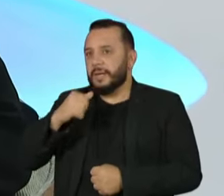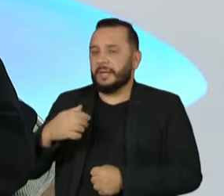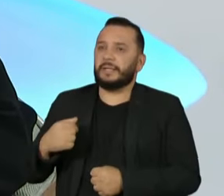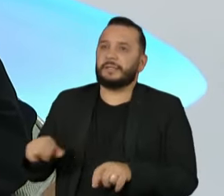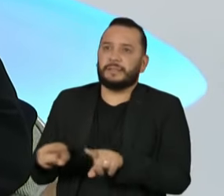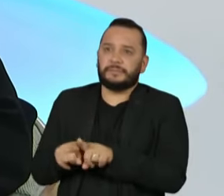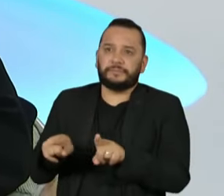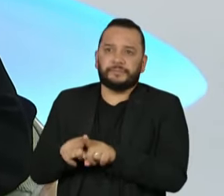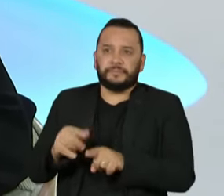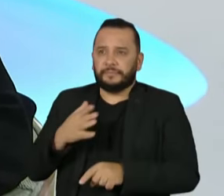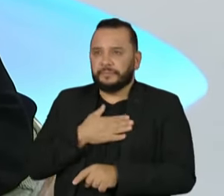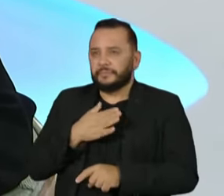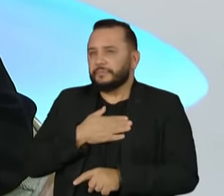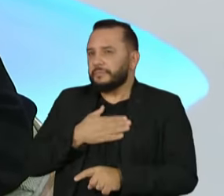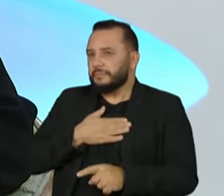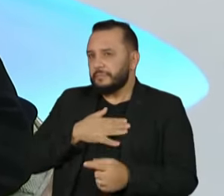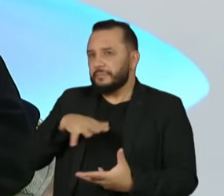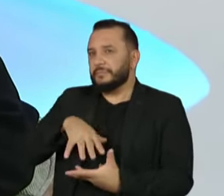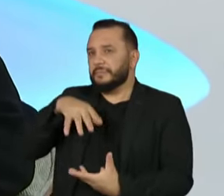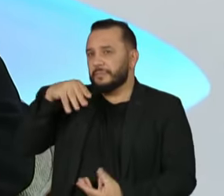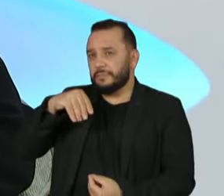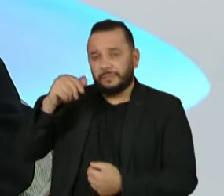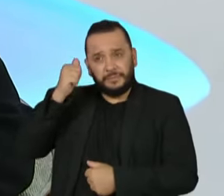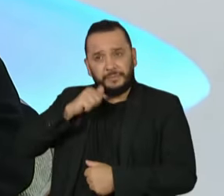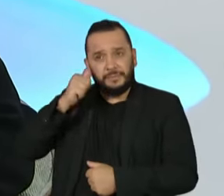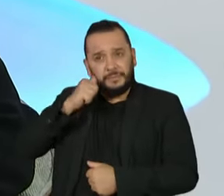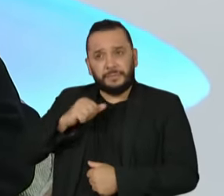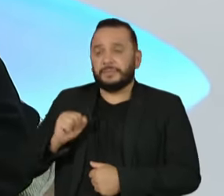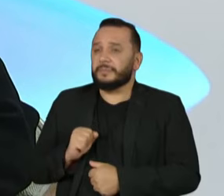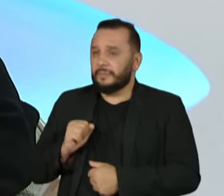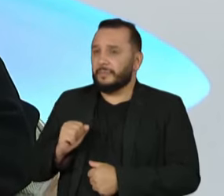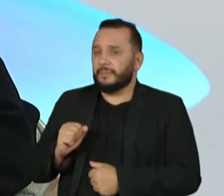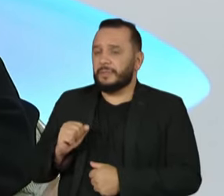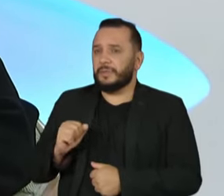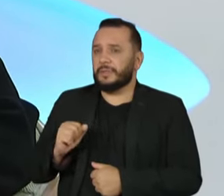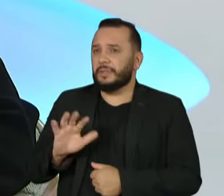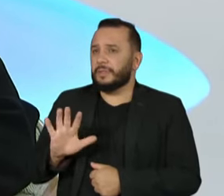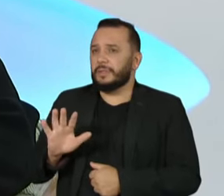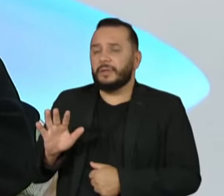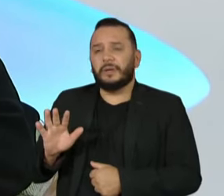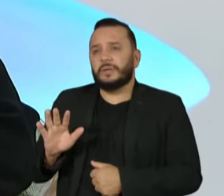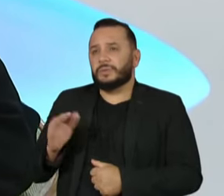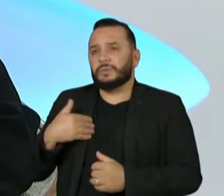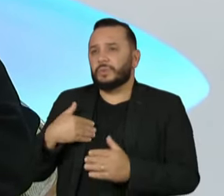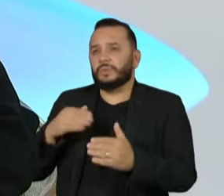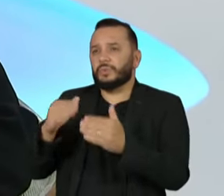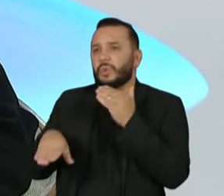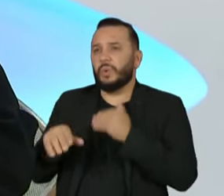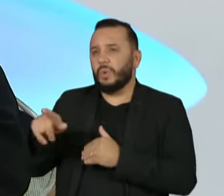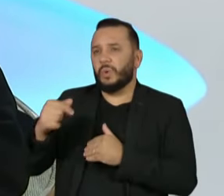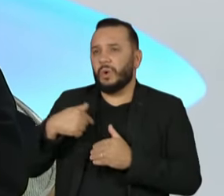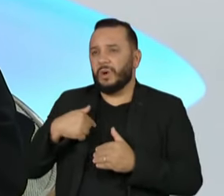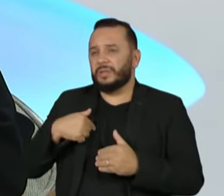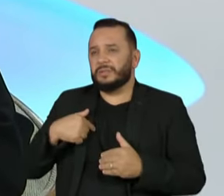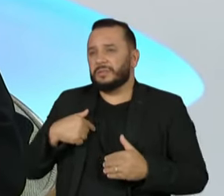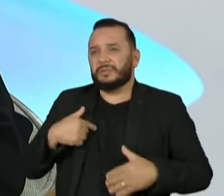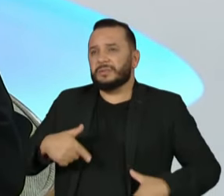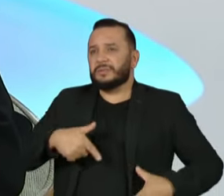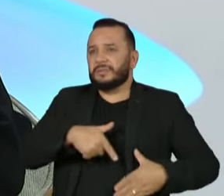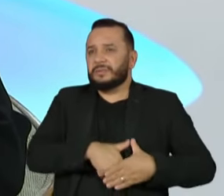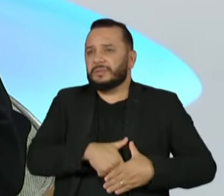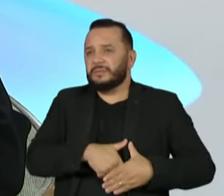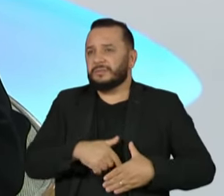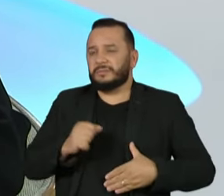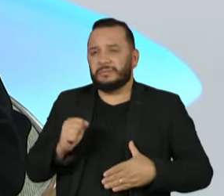feminina que não tem absolutamente nenhum envolvimento com essa